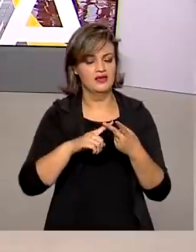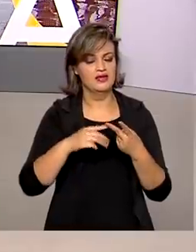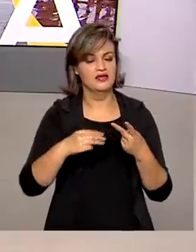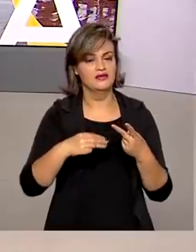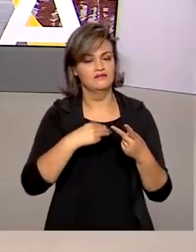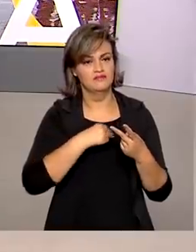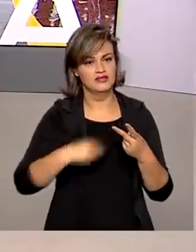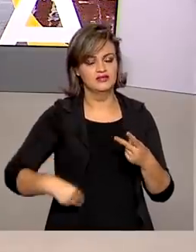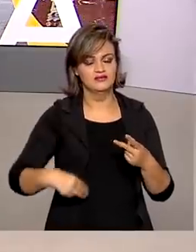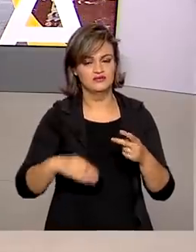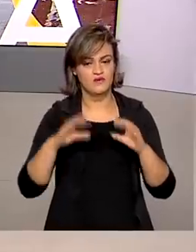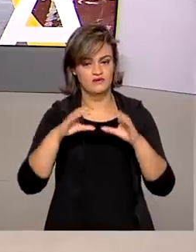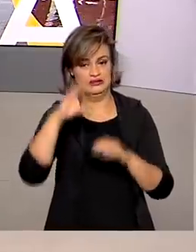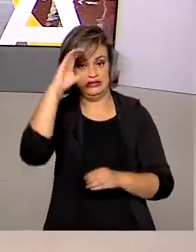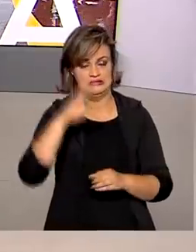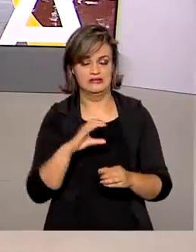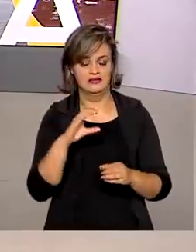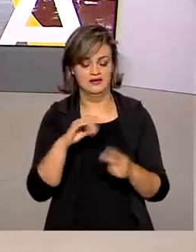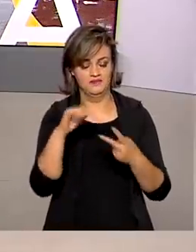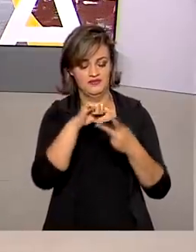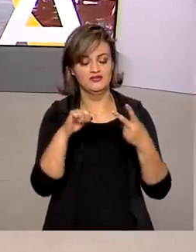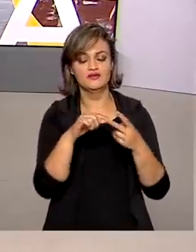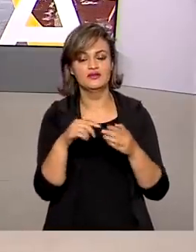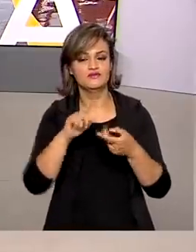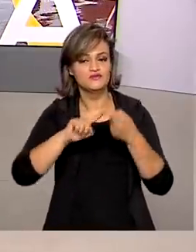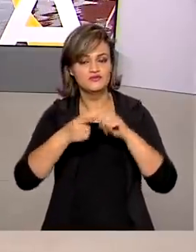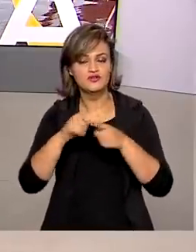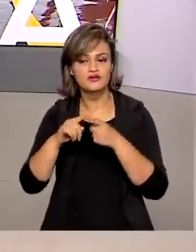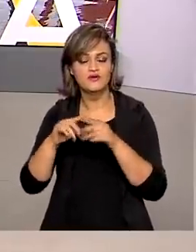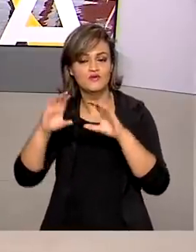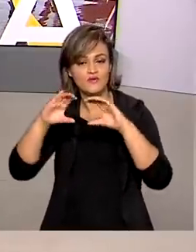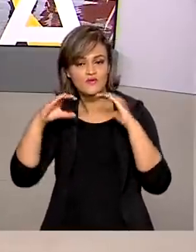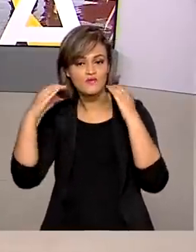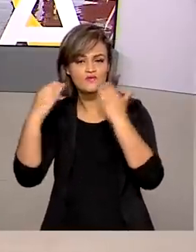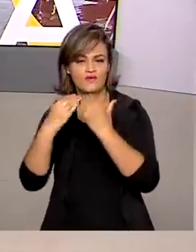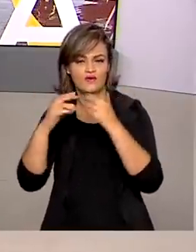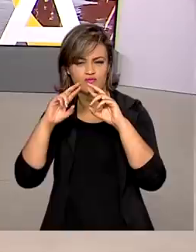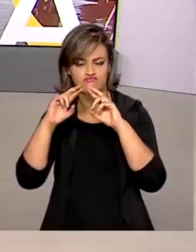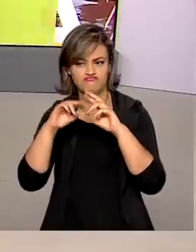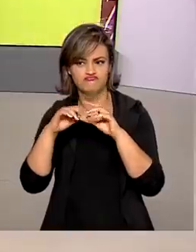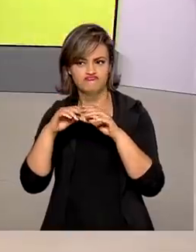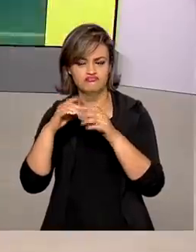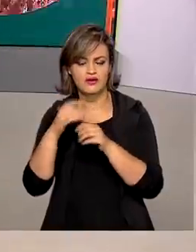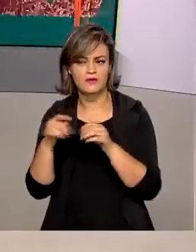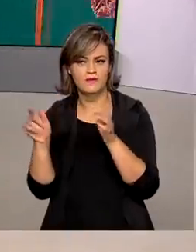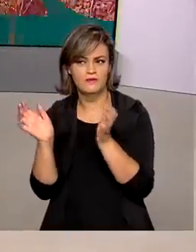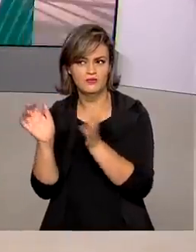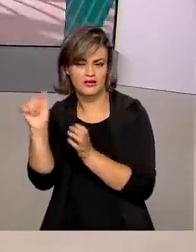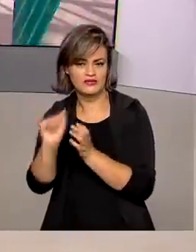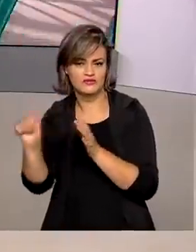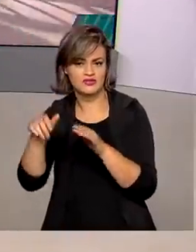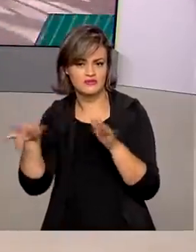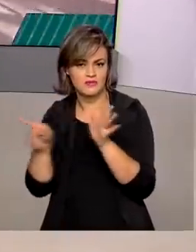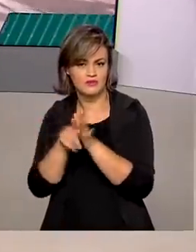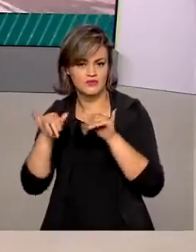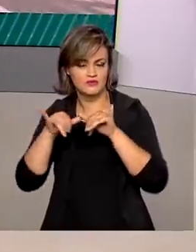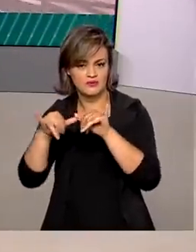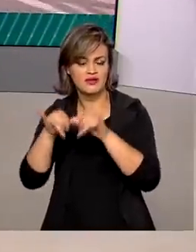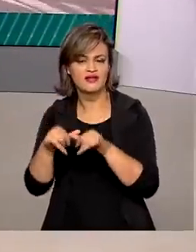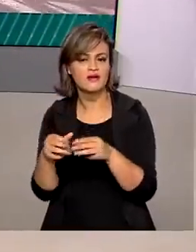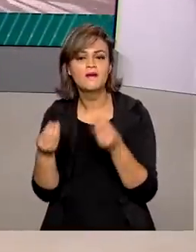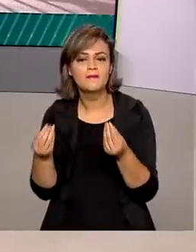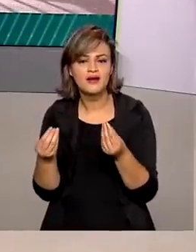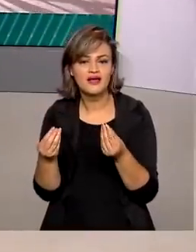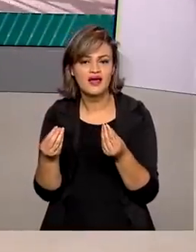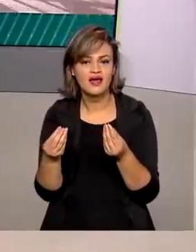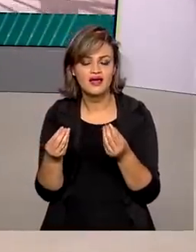Roma, em um fórum virtual promovido pela Associação Brasileira de Supermercados. Os ministros disseram que a ideia é incluir o